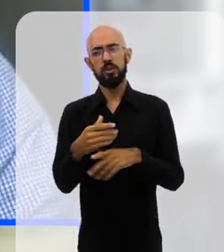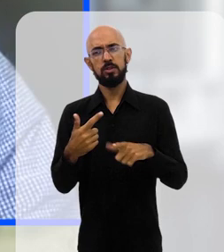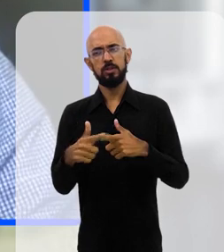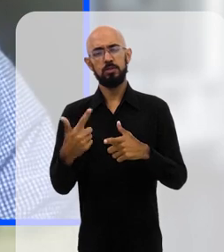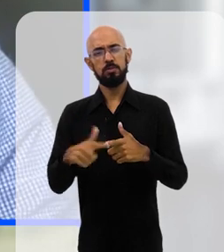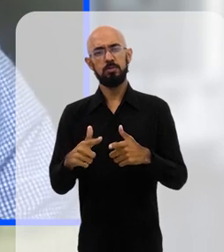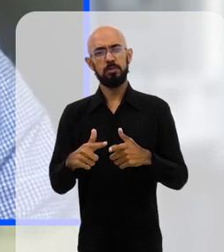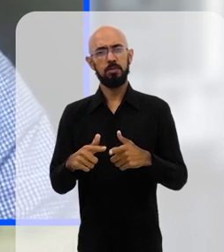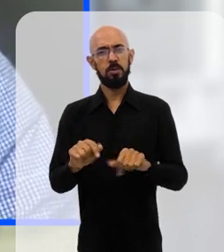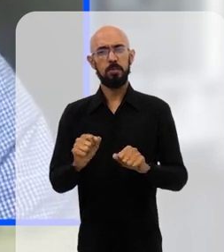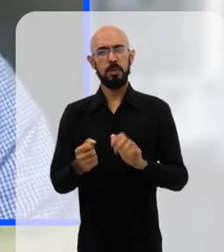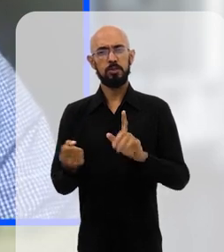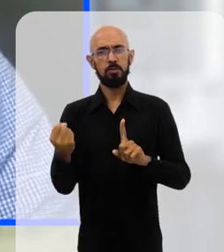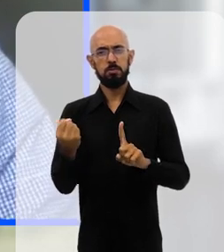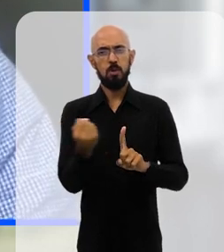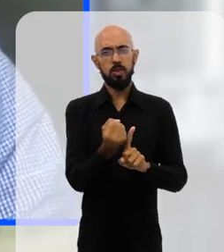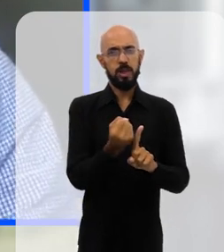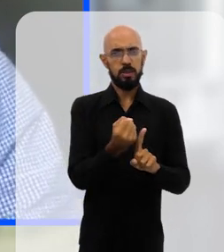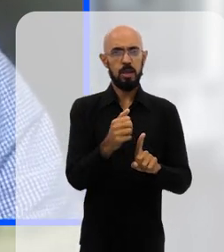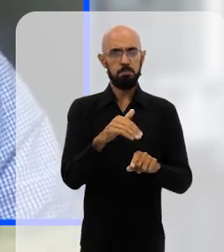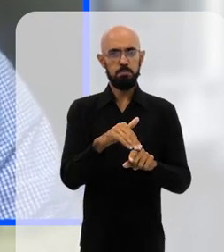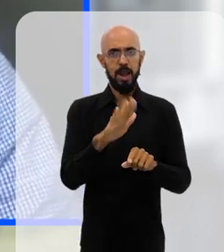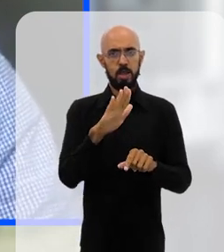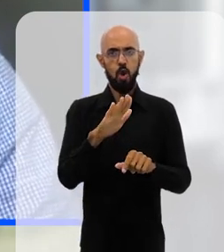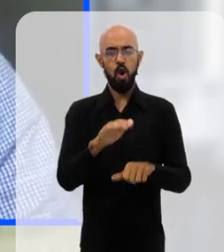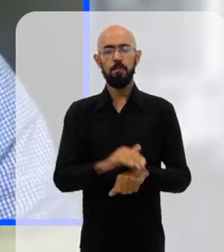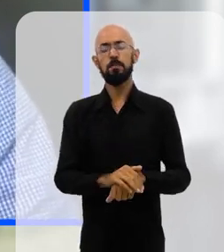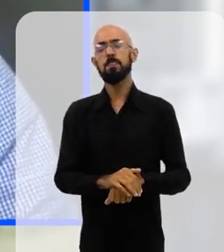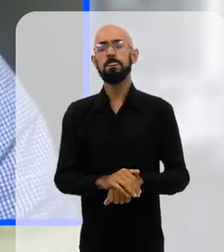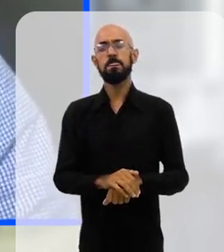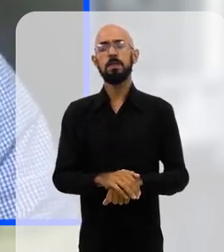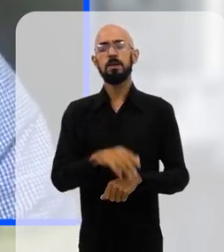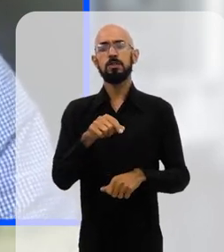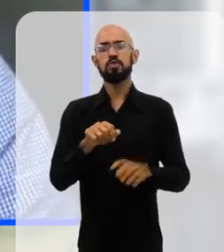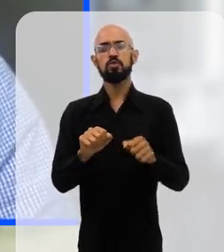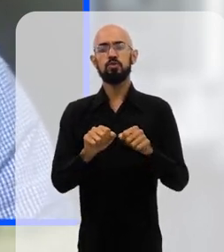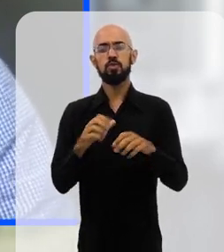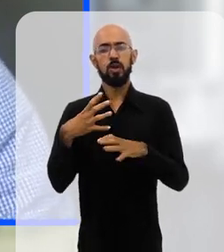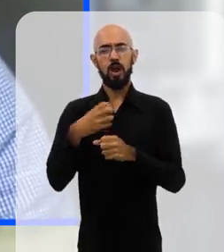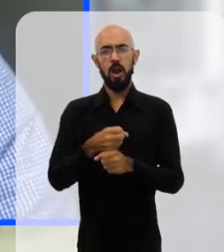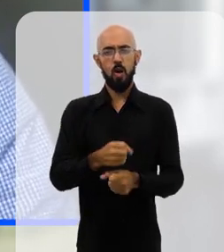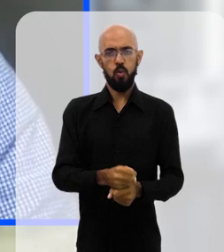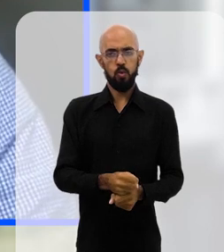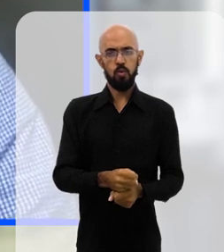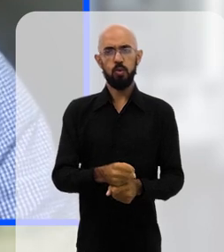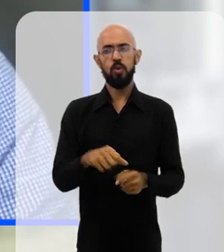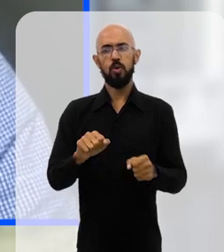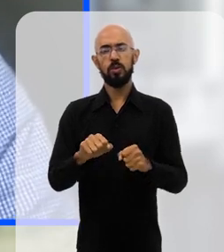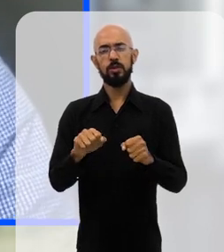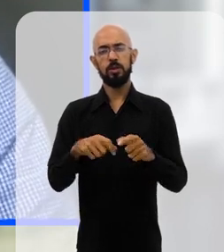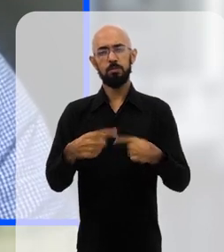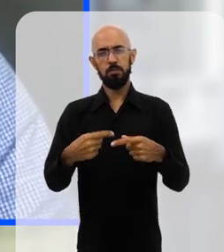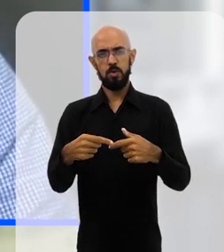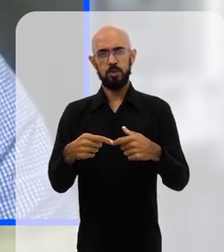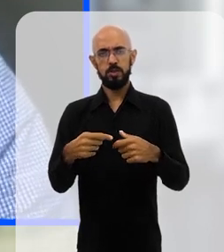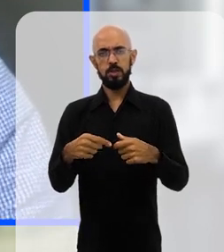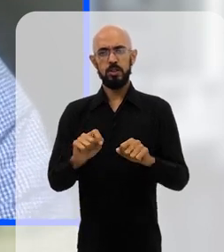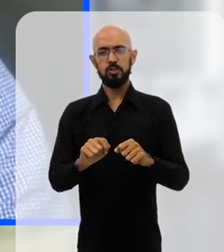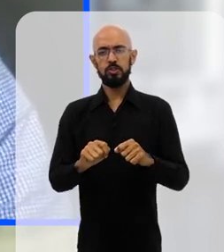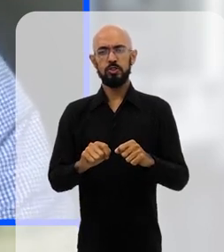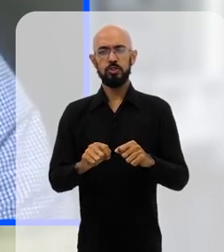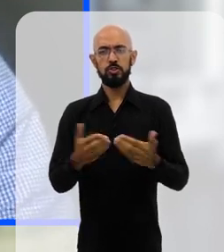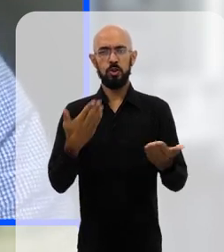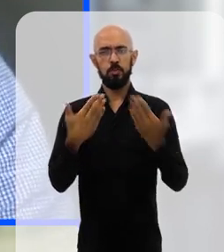uma maior taxa de mortalidade e obviamente esse cálculo entra um pouco dentro daquele cálculo maior que eu mencionei